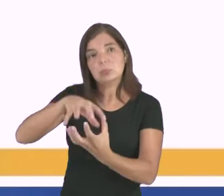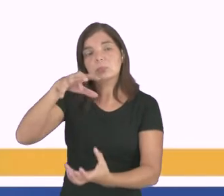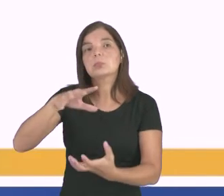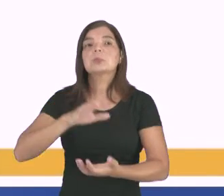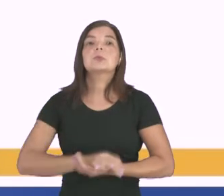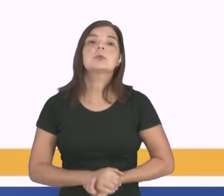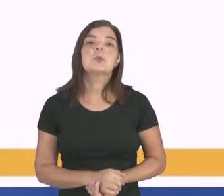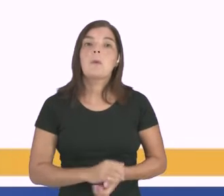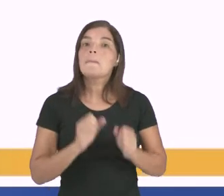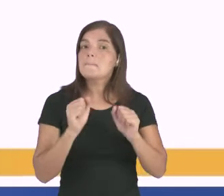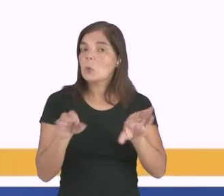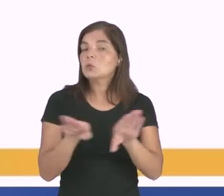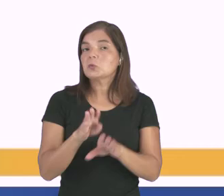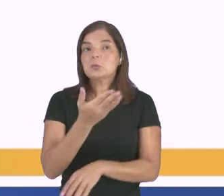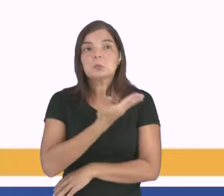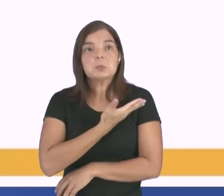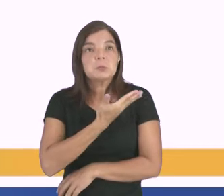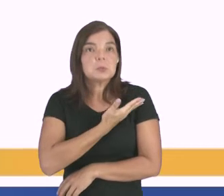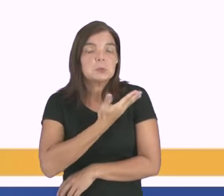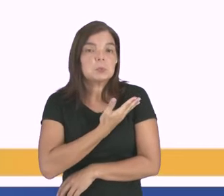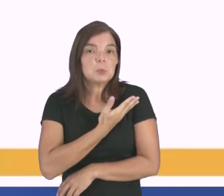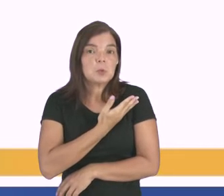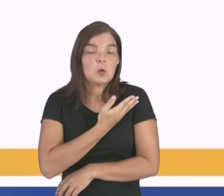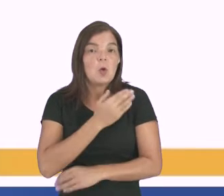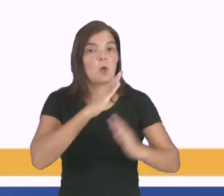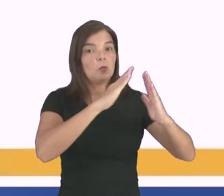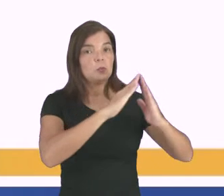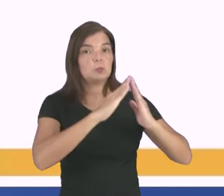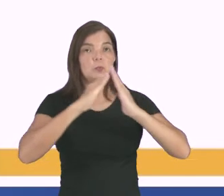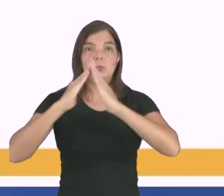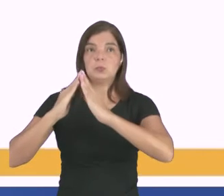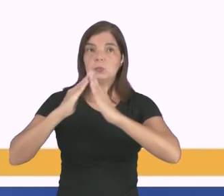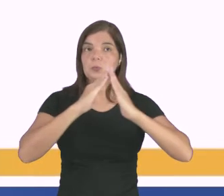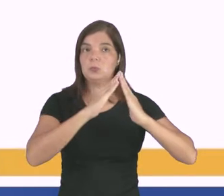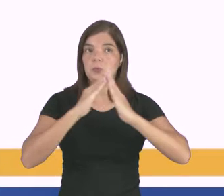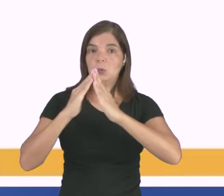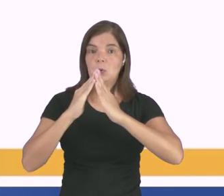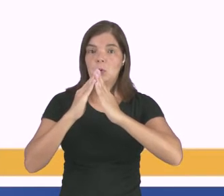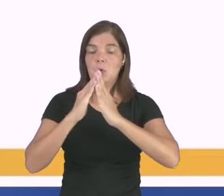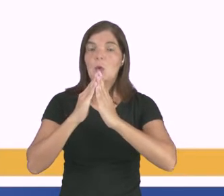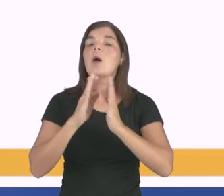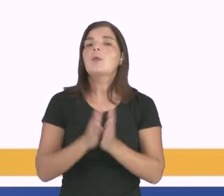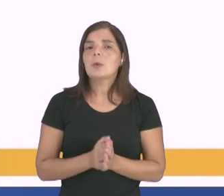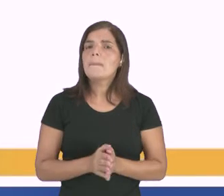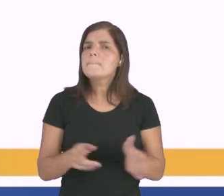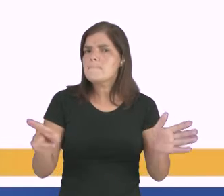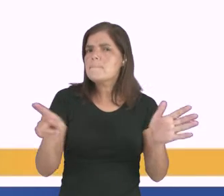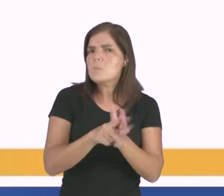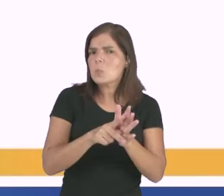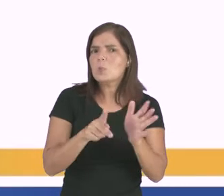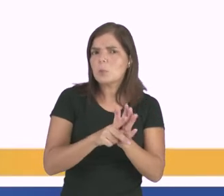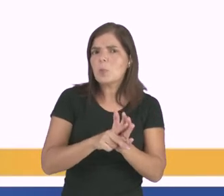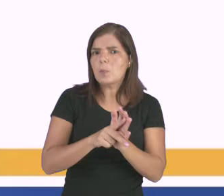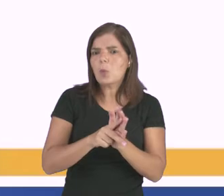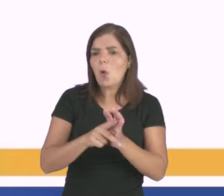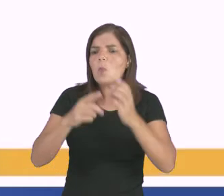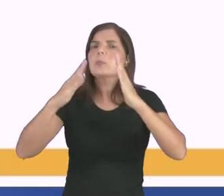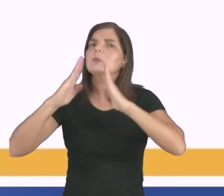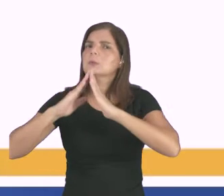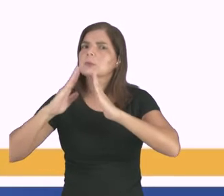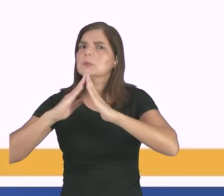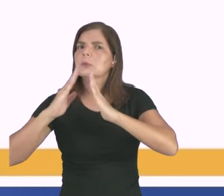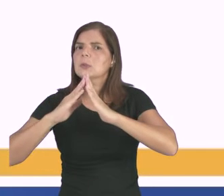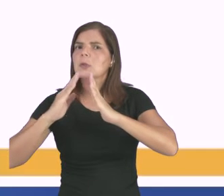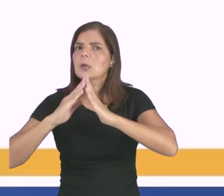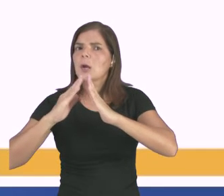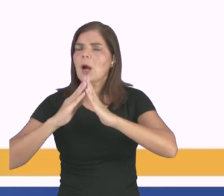idosa, podem ser amigos dessa pessoa idosa, podem ser vizinhos dessas pessoas idosas, podem ser proprietários, aqui no caso, se a